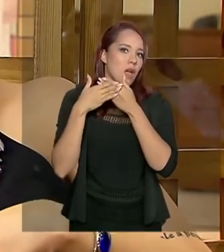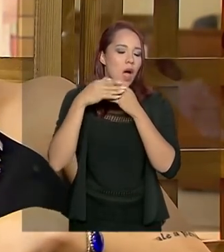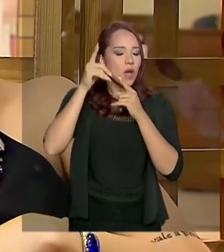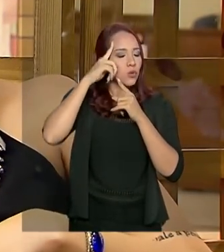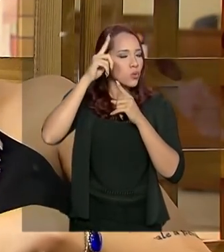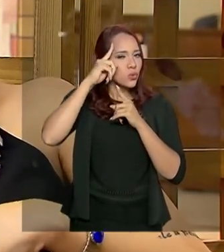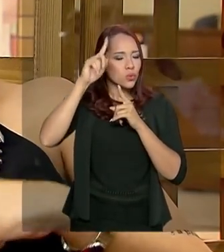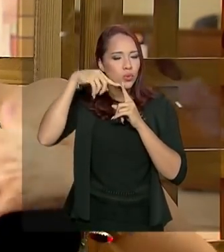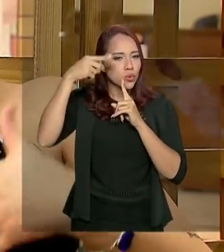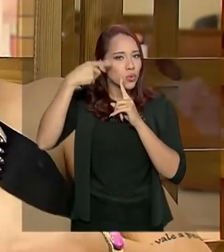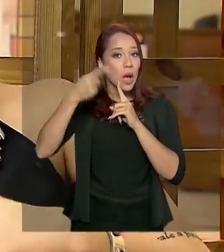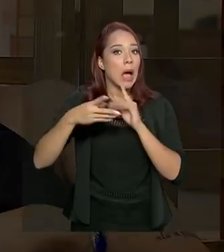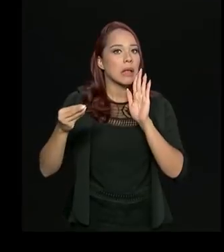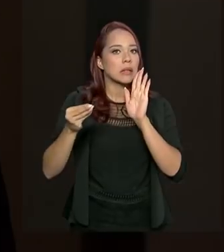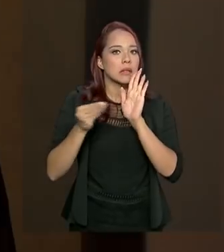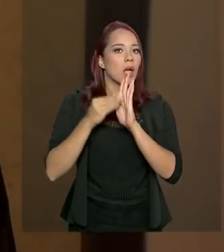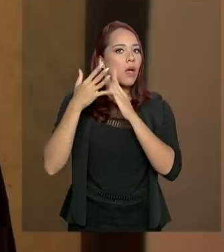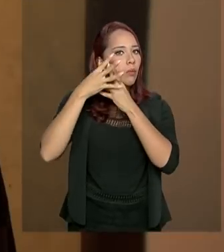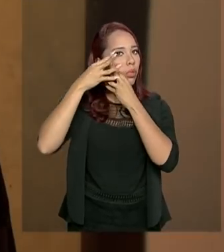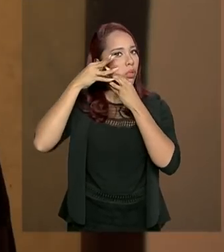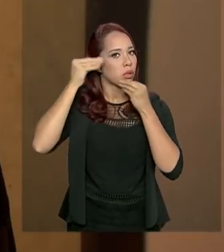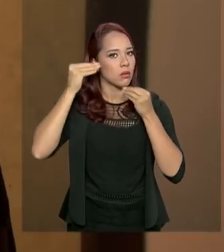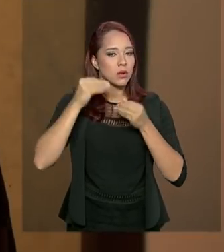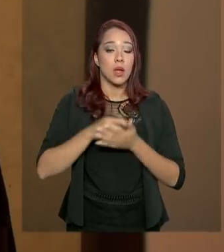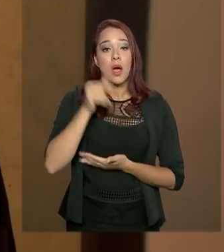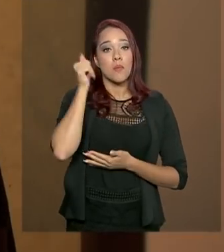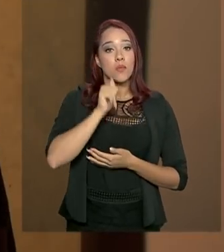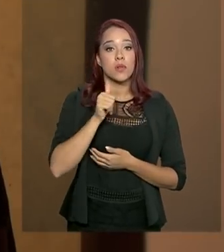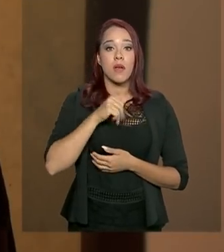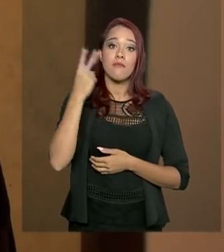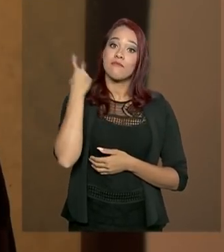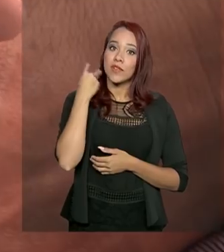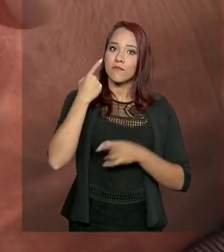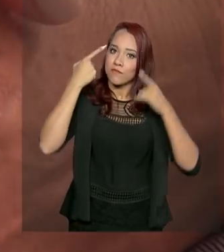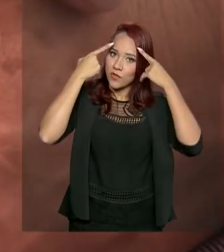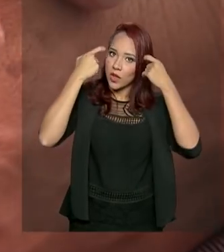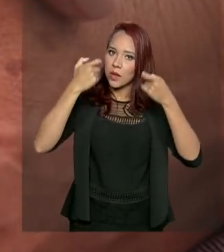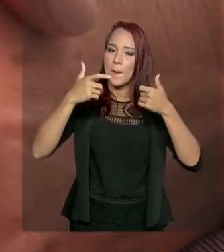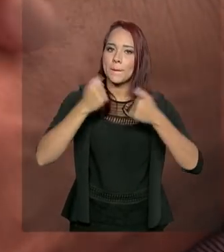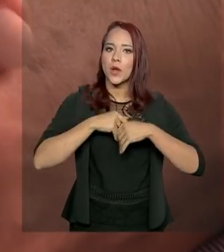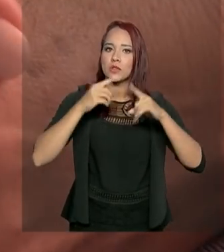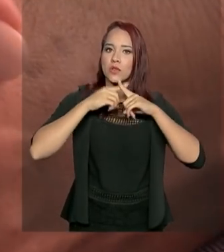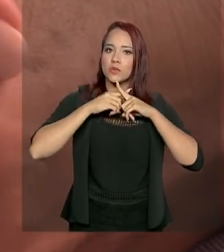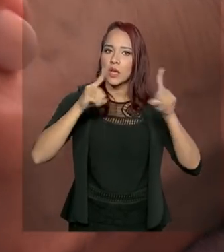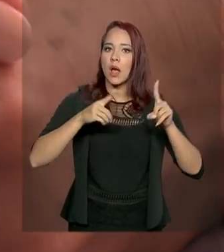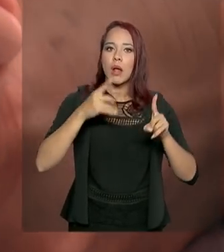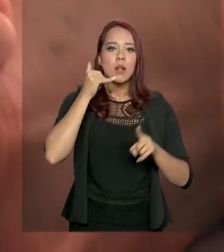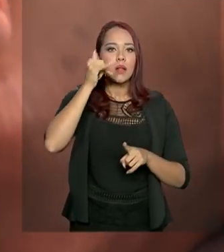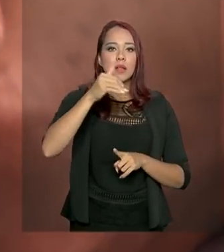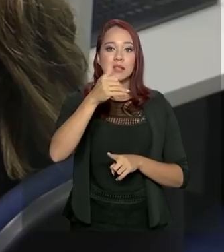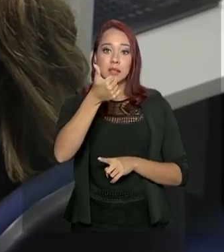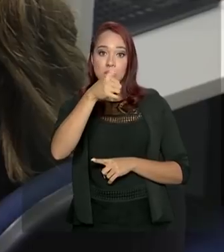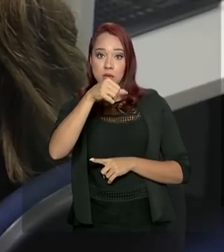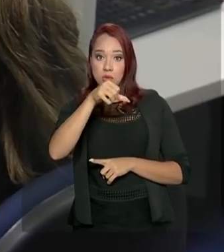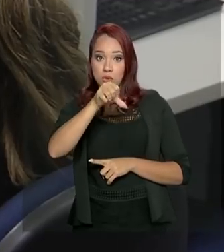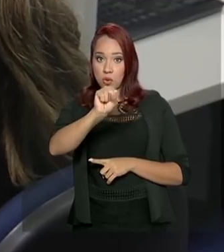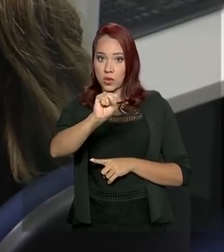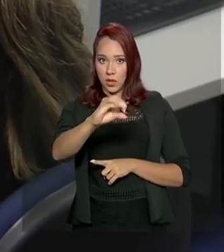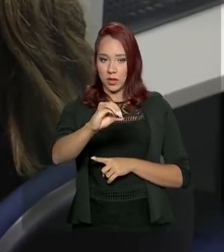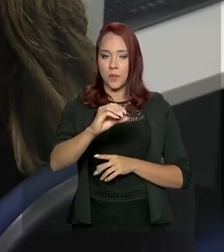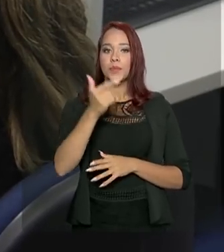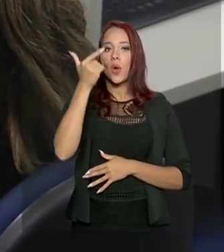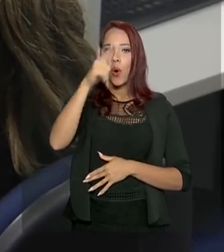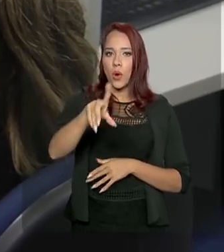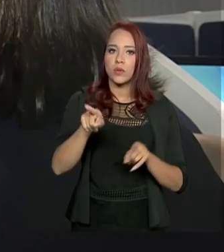até esse hematoma desaparecer. As mulheres vítimas de violência podem denunciar no Ligue 180. Outro serviço